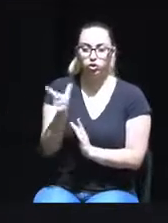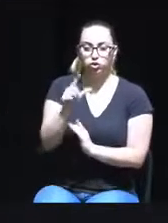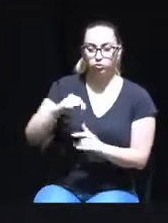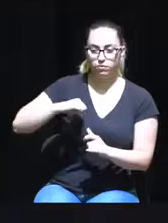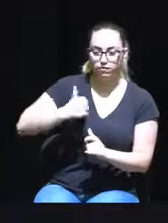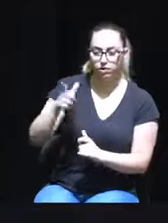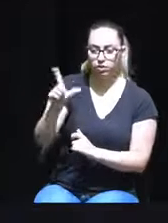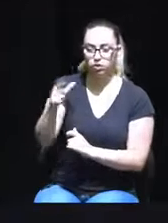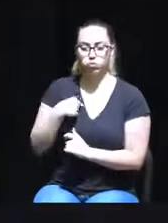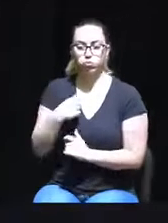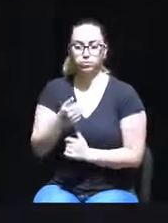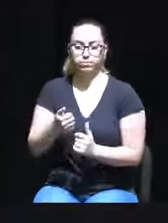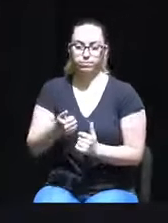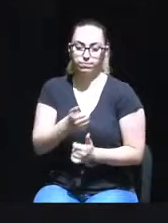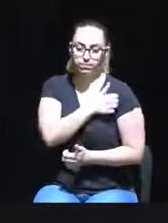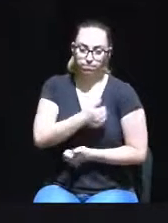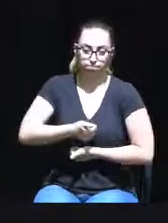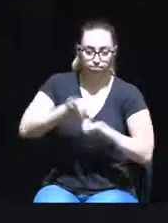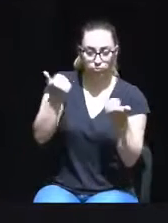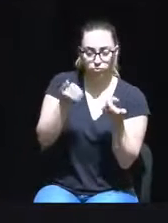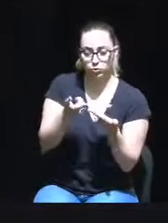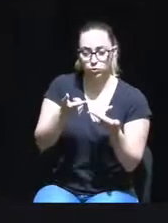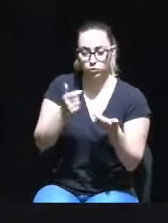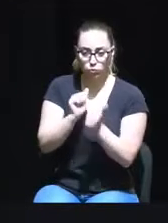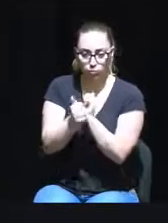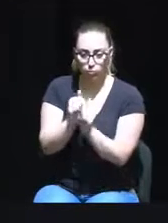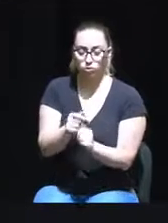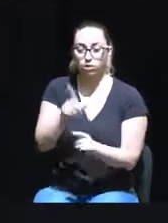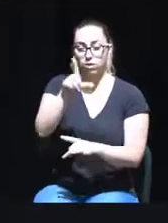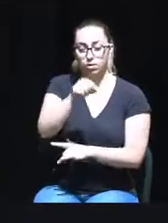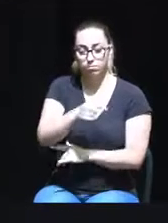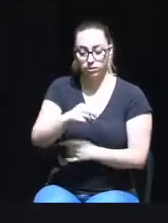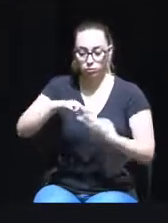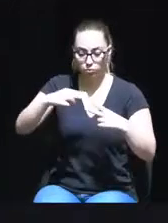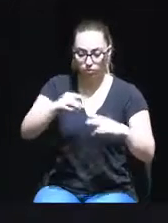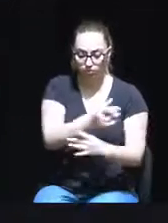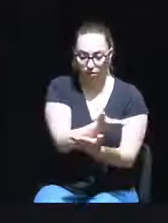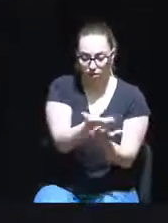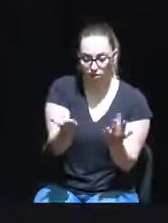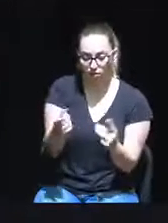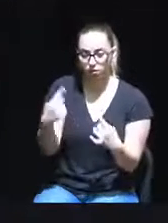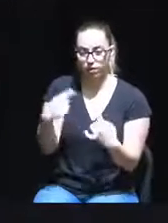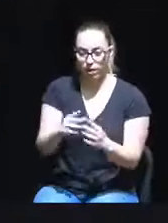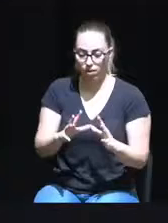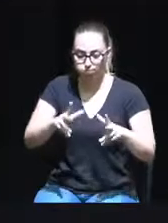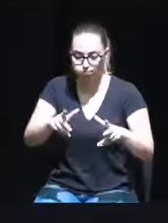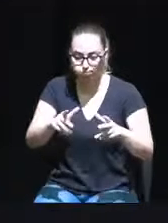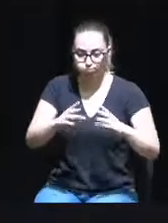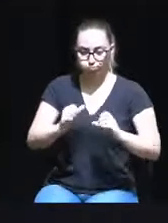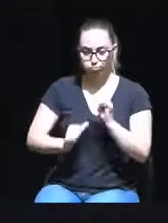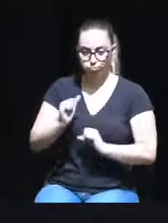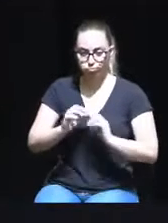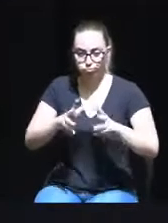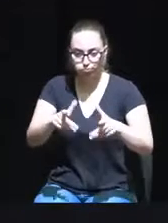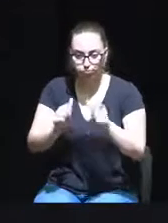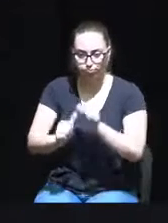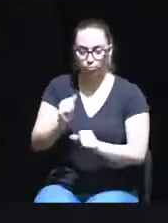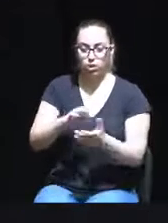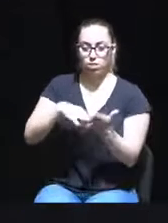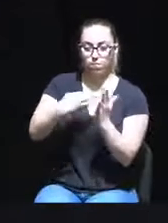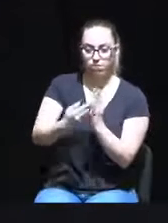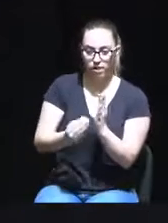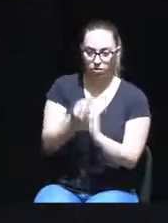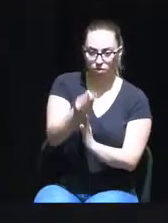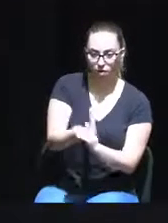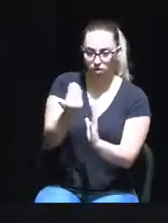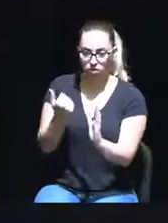Desporto. Quanto ao direito de mobilidade dos munícipes, deparámo-nos com avanço e recuos na apresentação e retirada de planos, inclusive